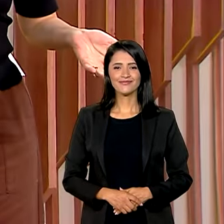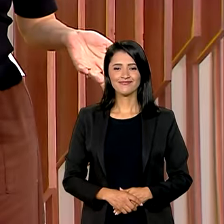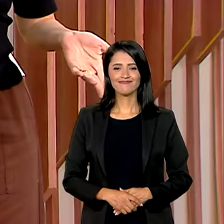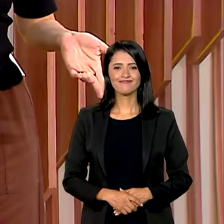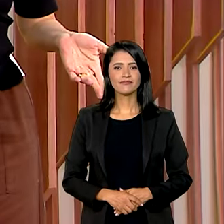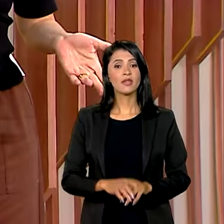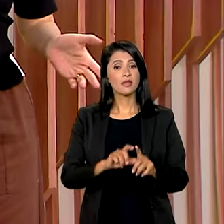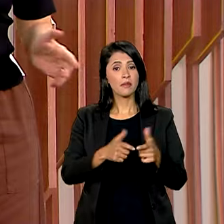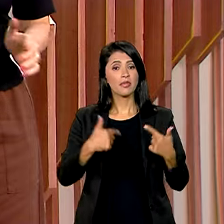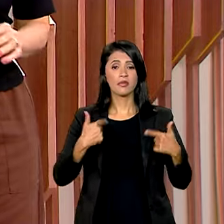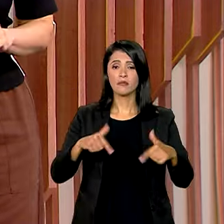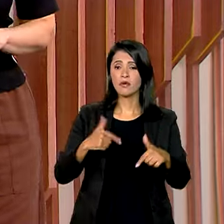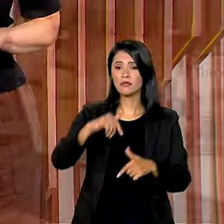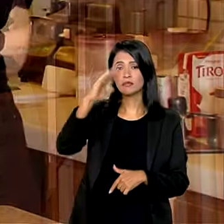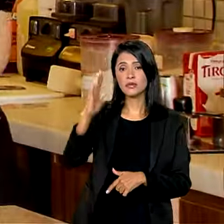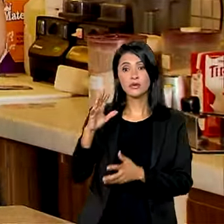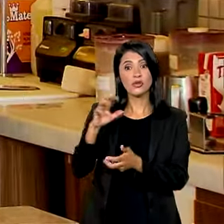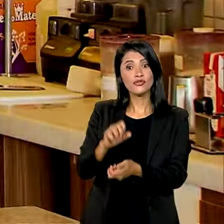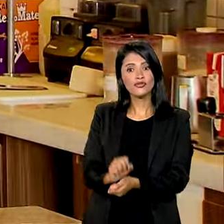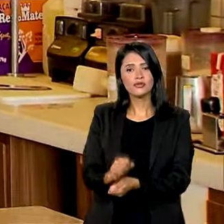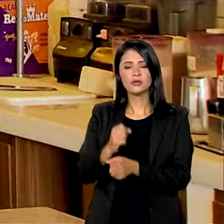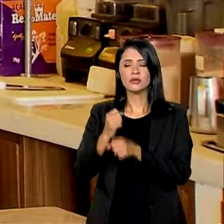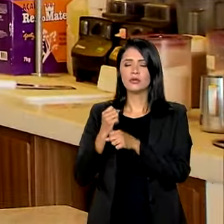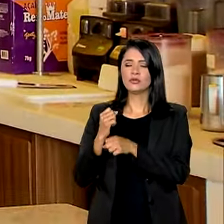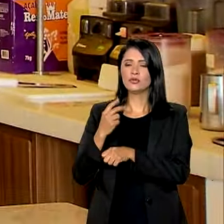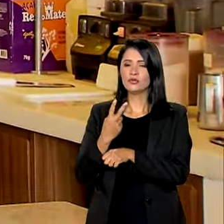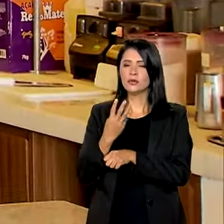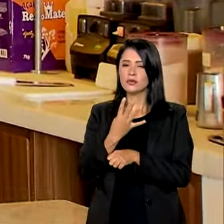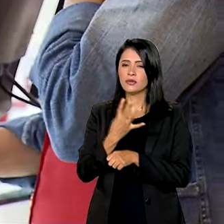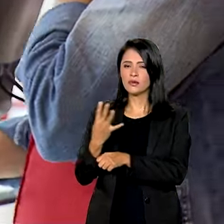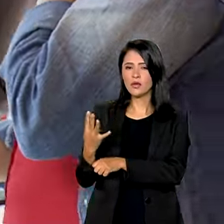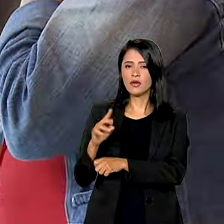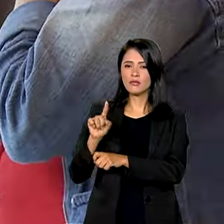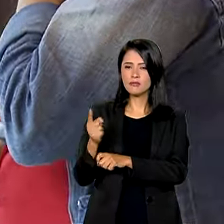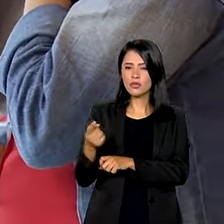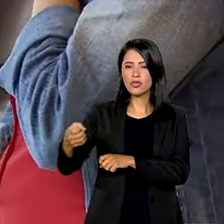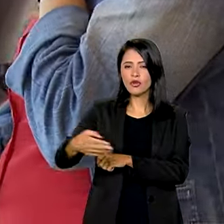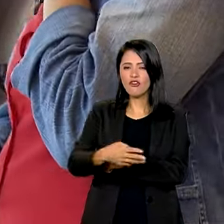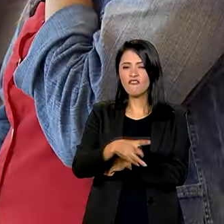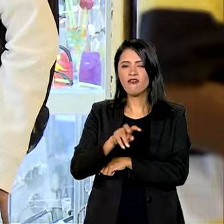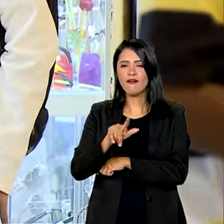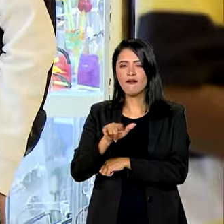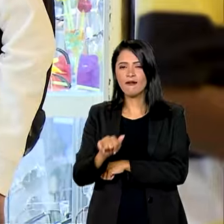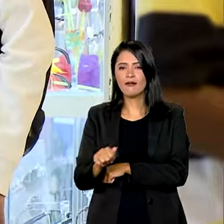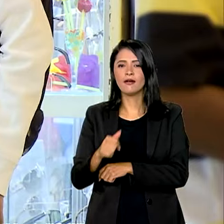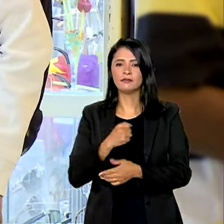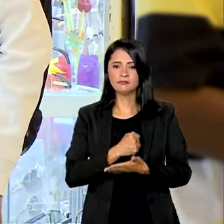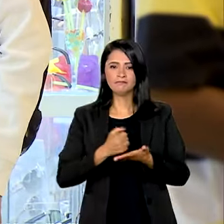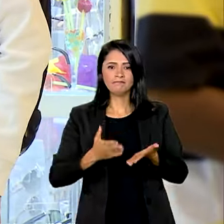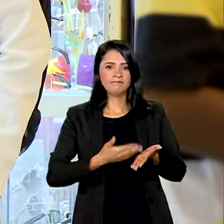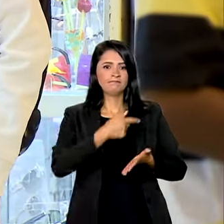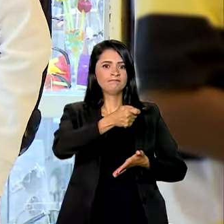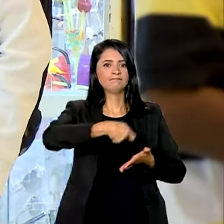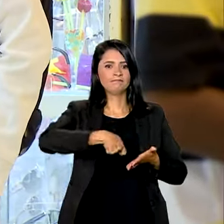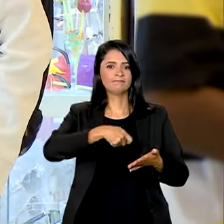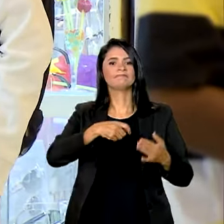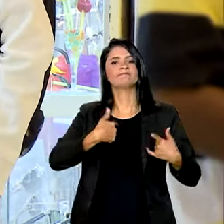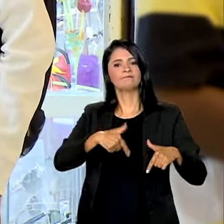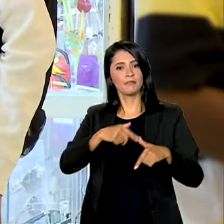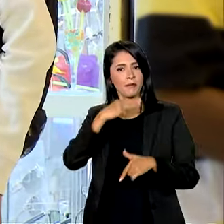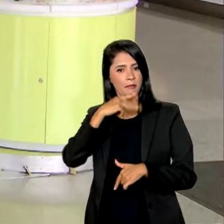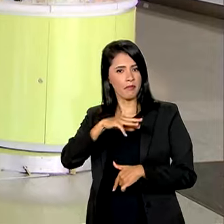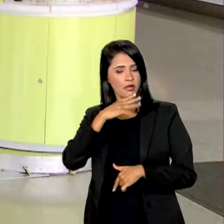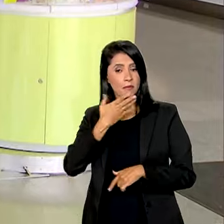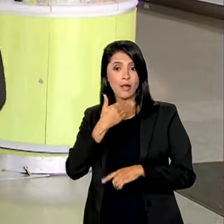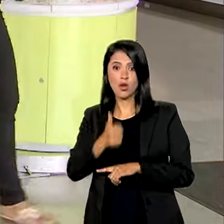Mais empregos, Brasil registra cerca de 244 mil novas vagas com carteira assinada em março, o